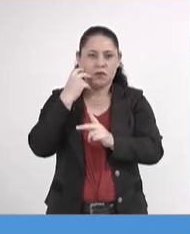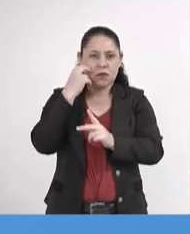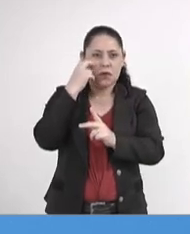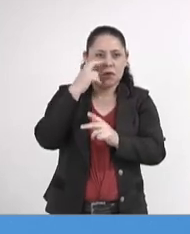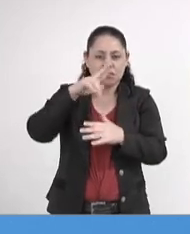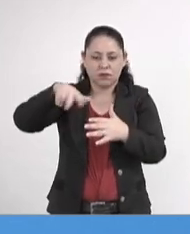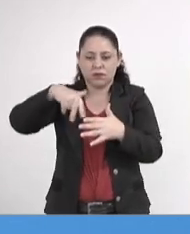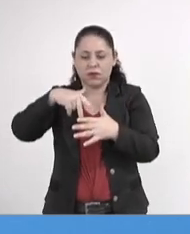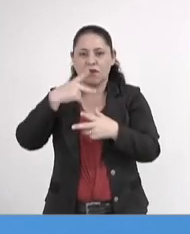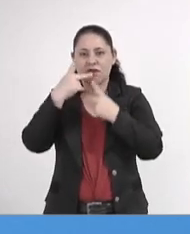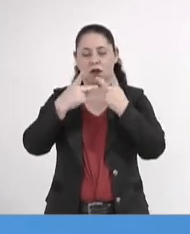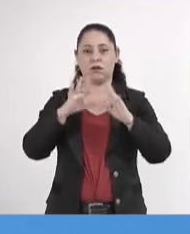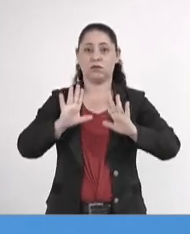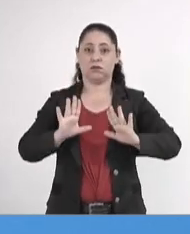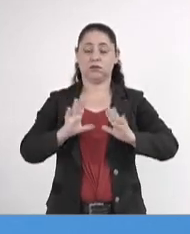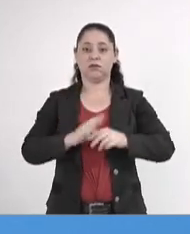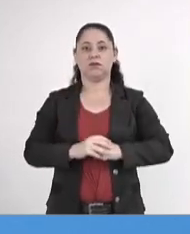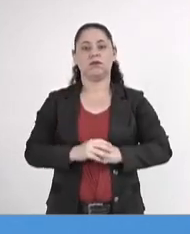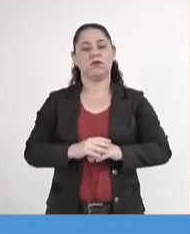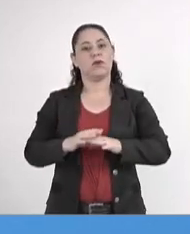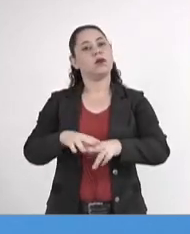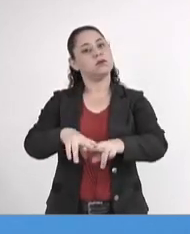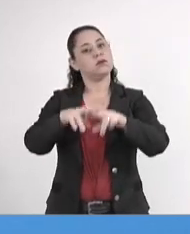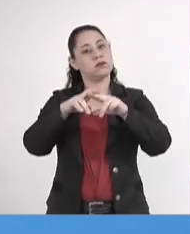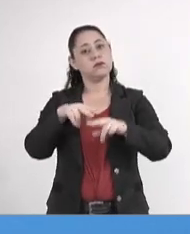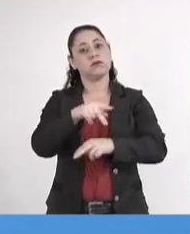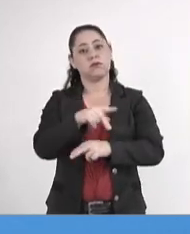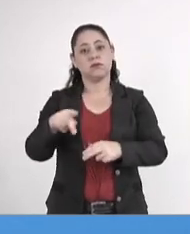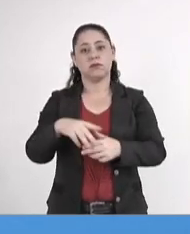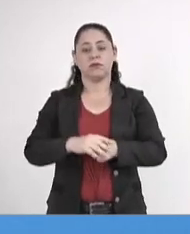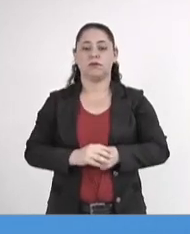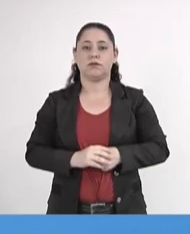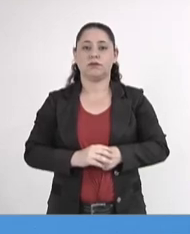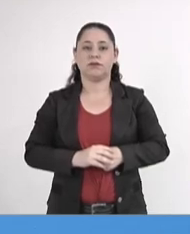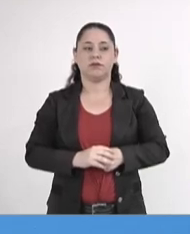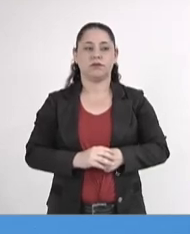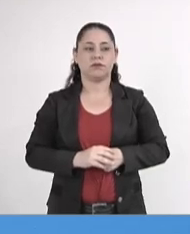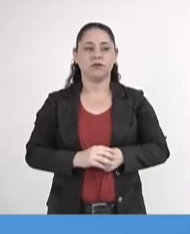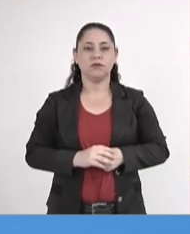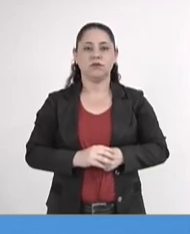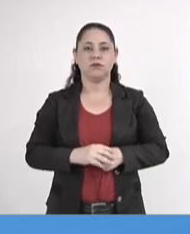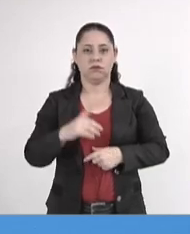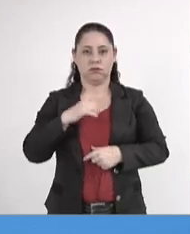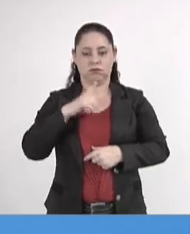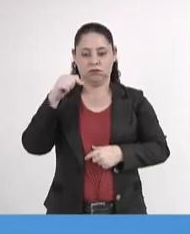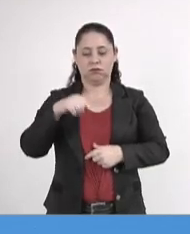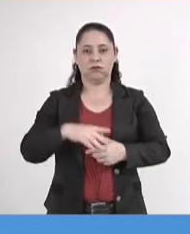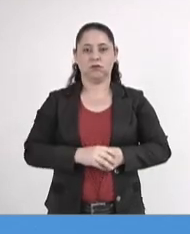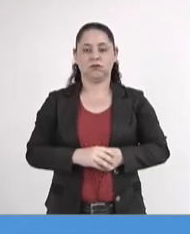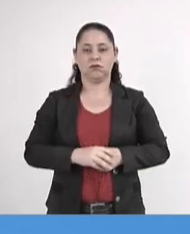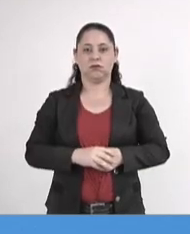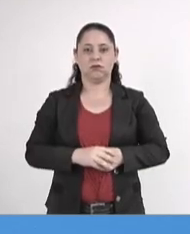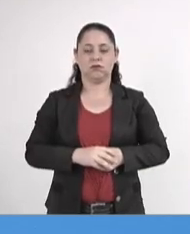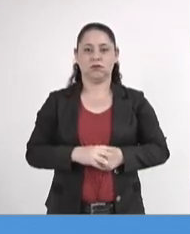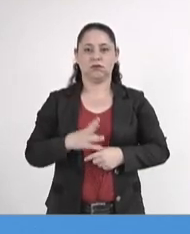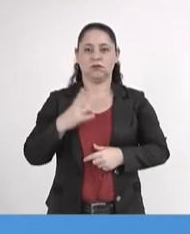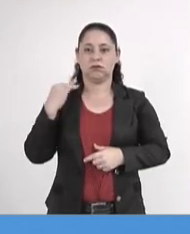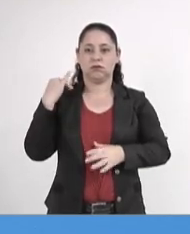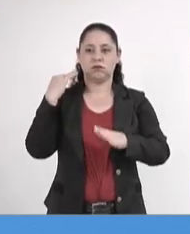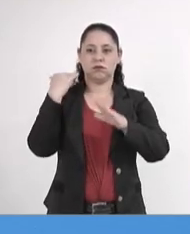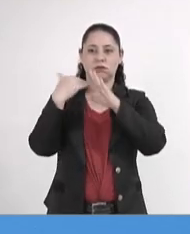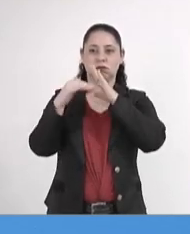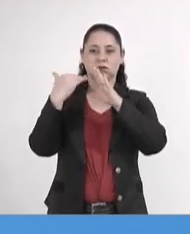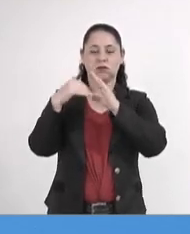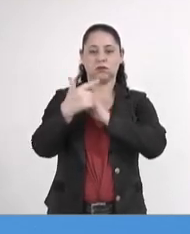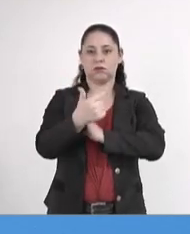tribuna e falar isso. Tanto é, senhor presidente, que tem aqui, das notificações que eu fiz só